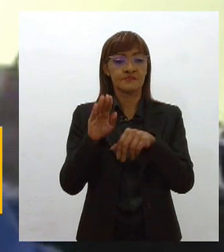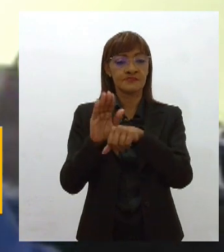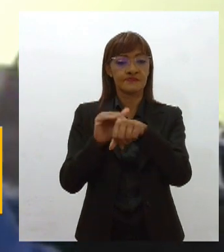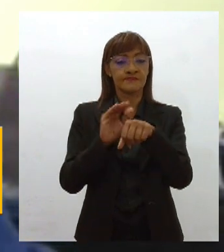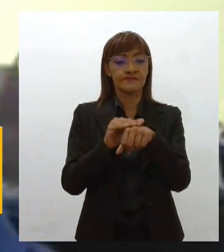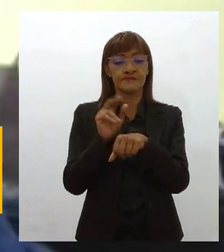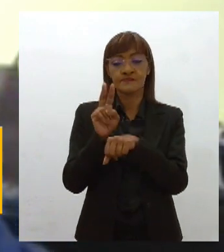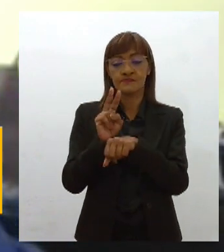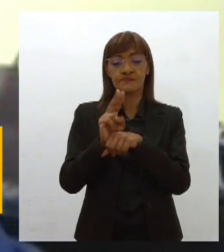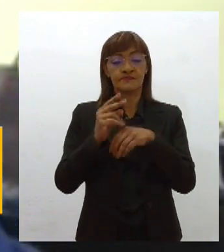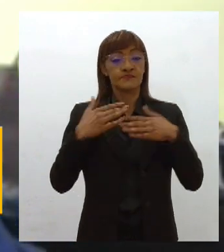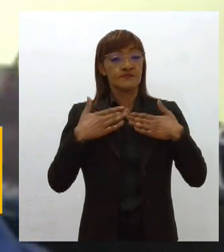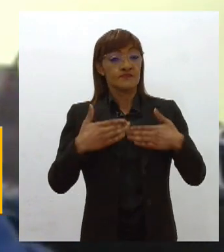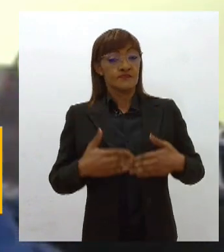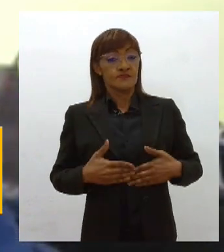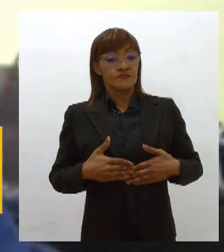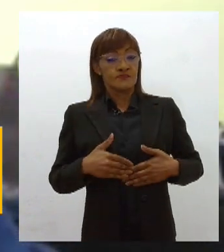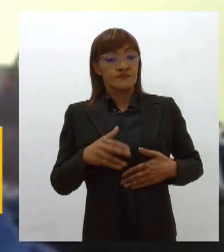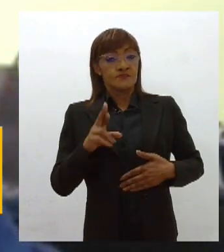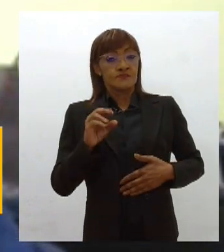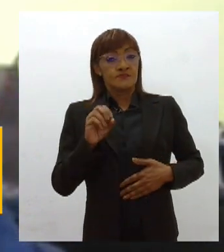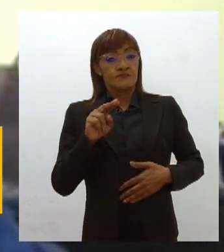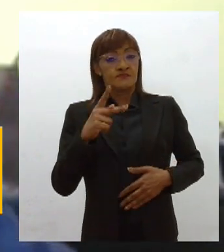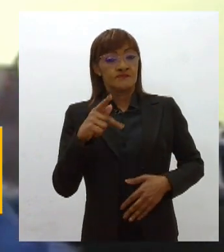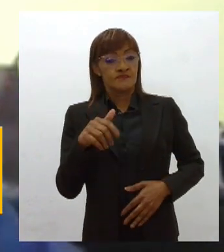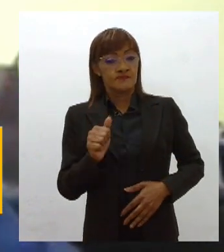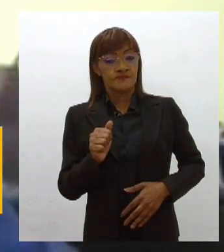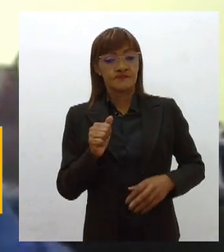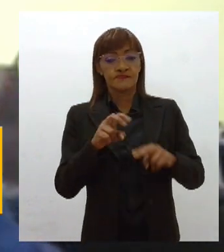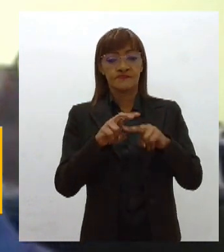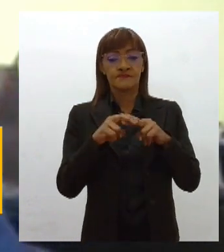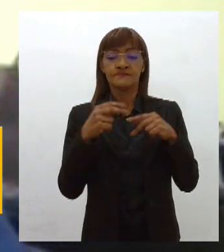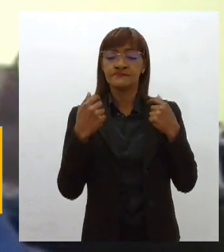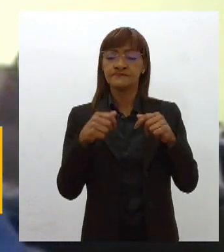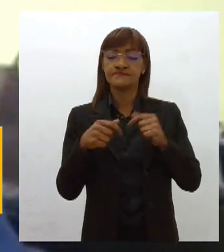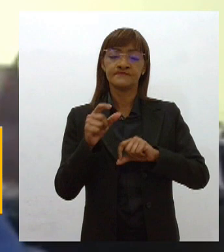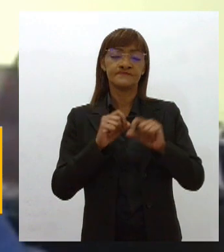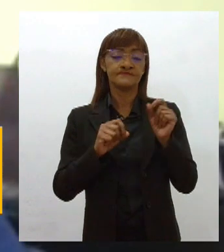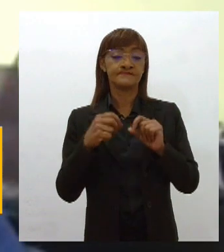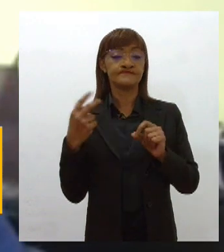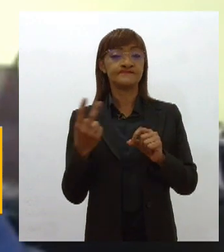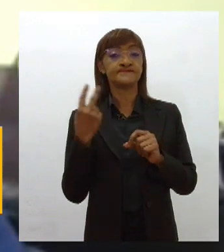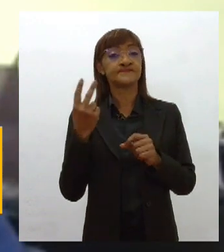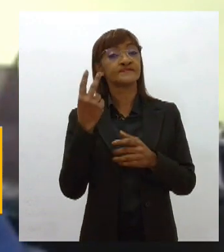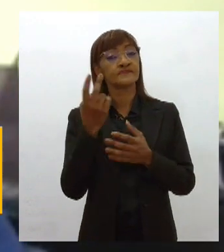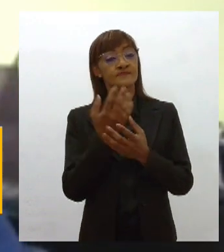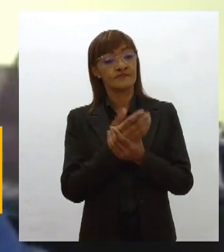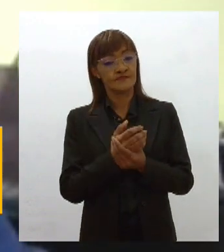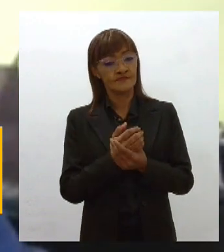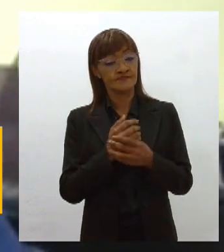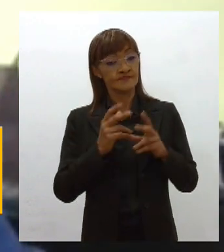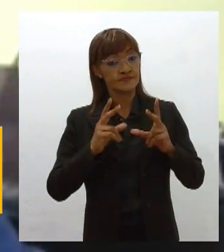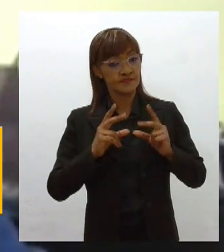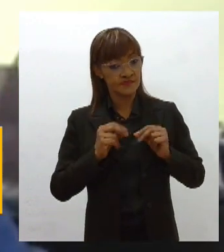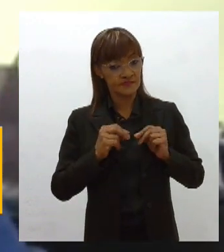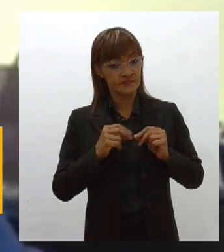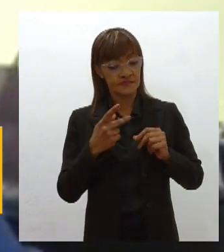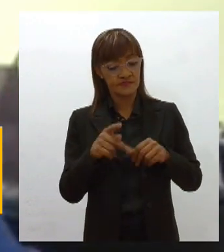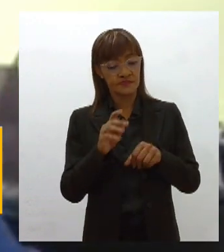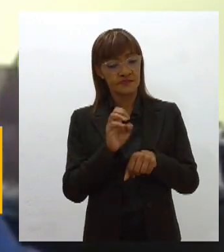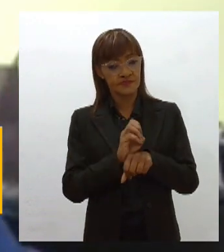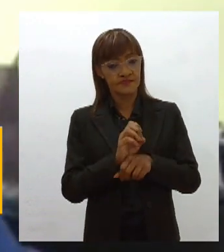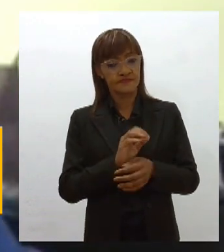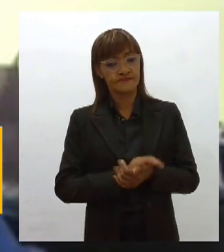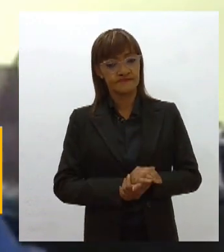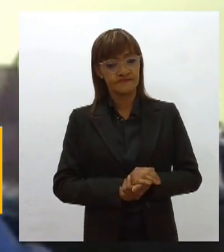roupa, da sua... Então, essa dedicação e esse zelo precisa ter o reconhecimento do Estado em algum momento. E é isso que o